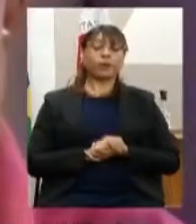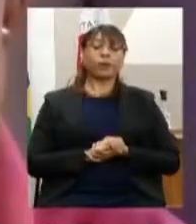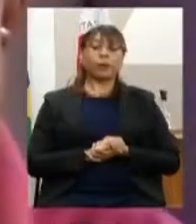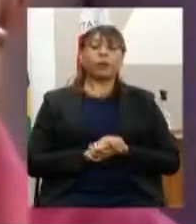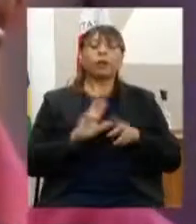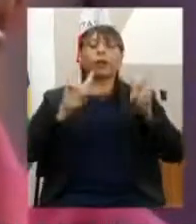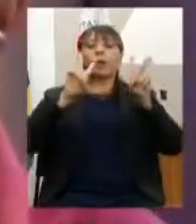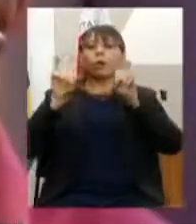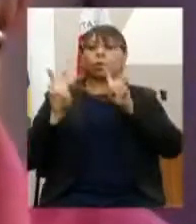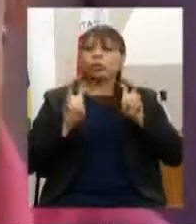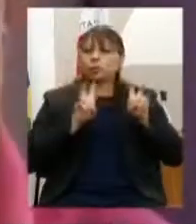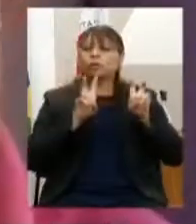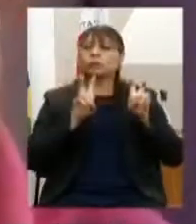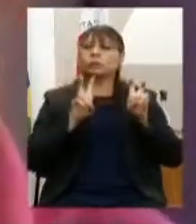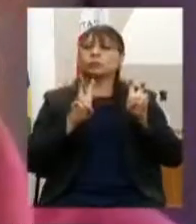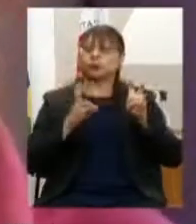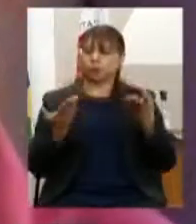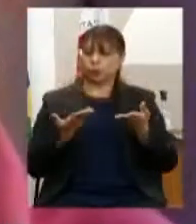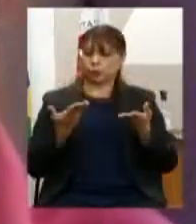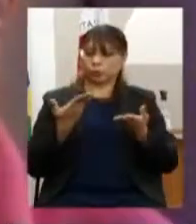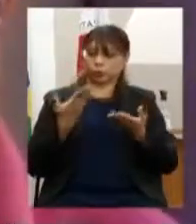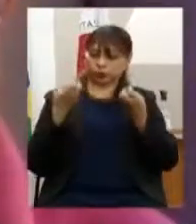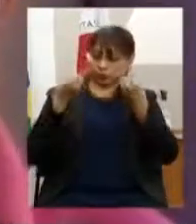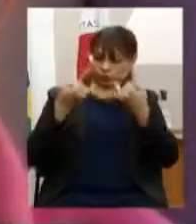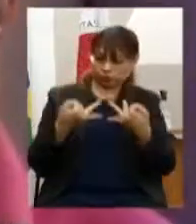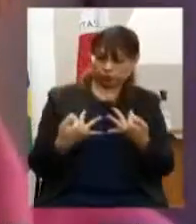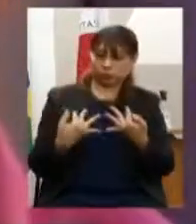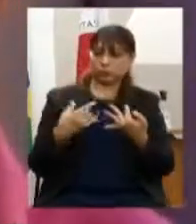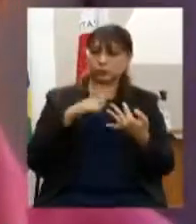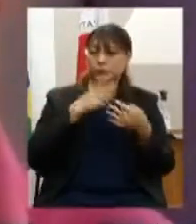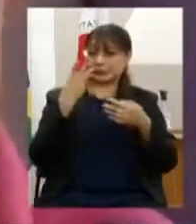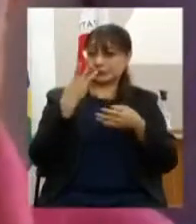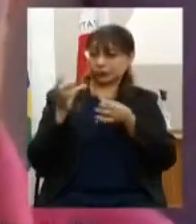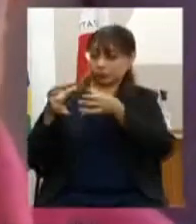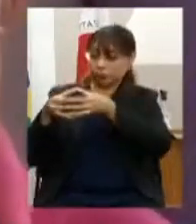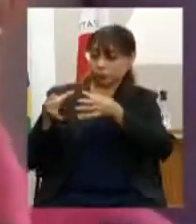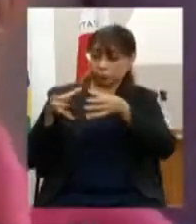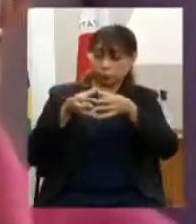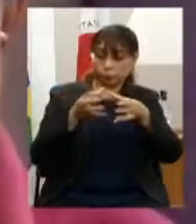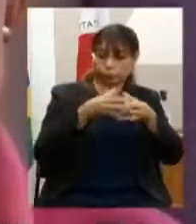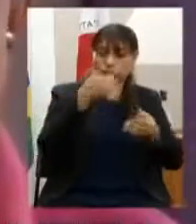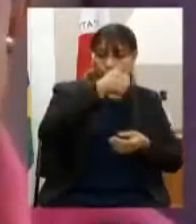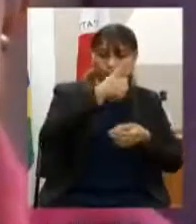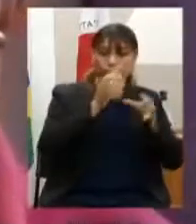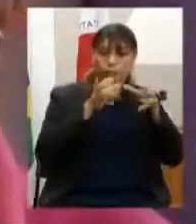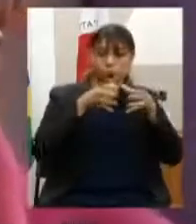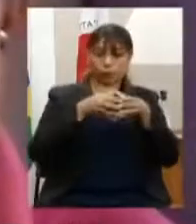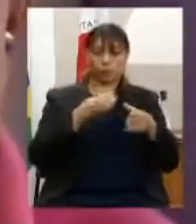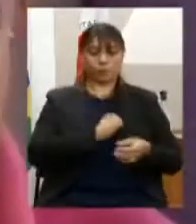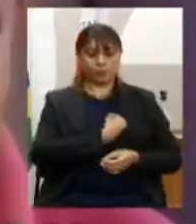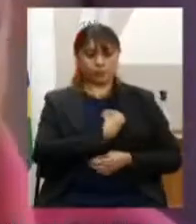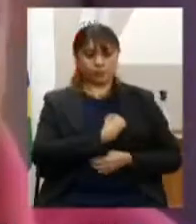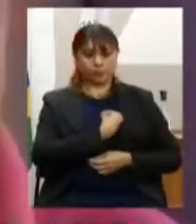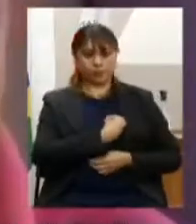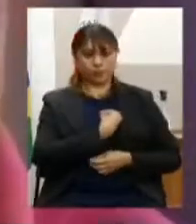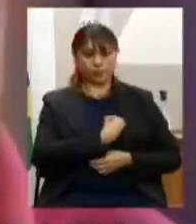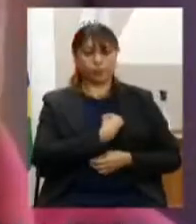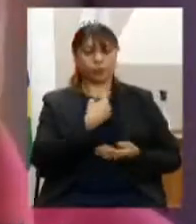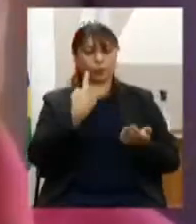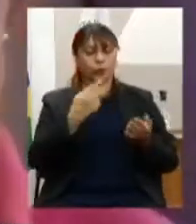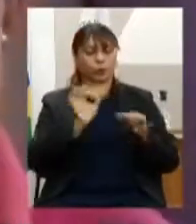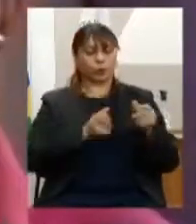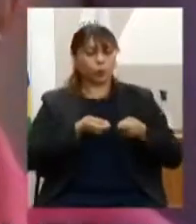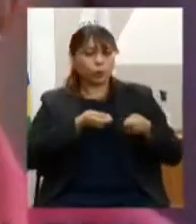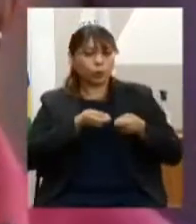seguintes foram debatidos em três subgrupos. Subgrupo 1, Participação e Controle Social.